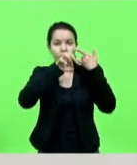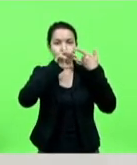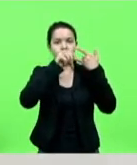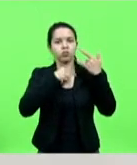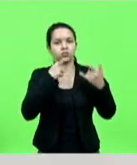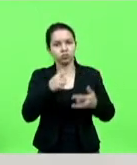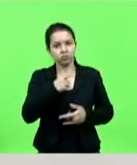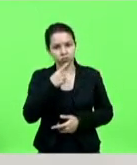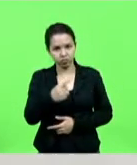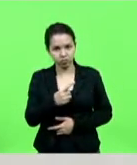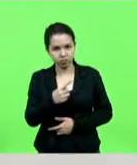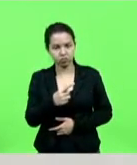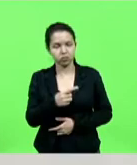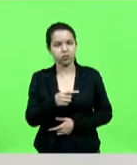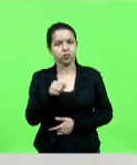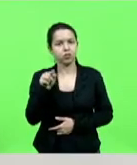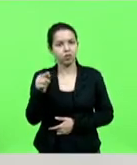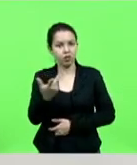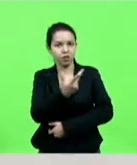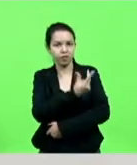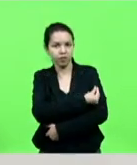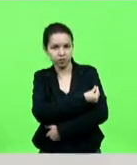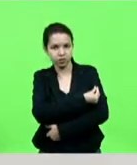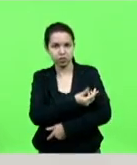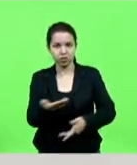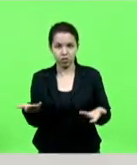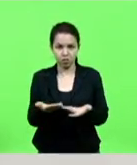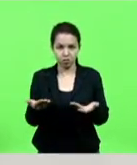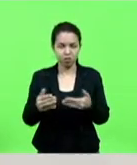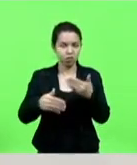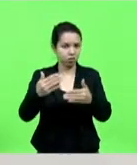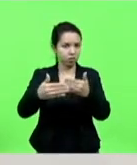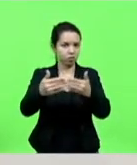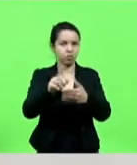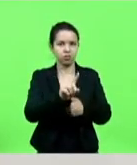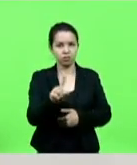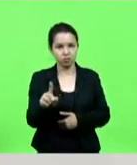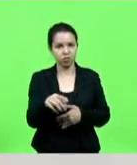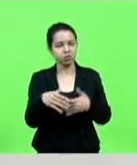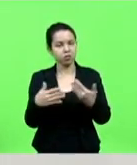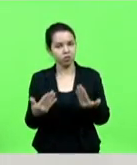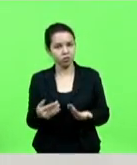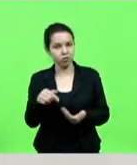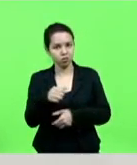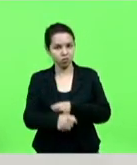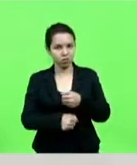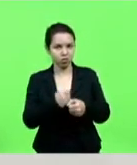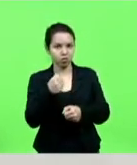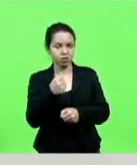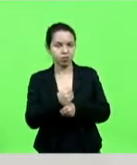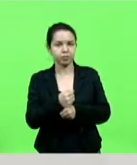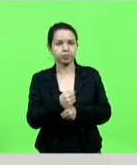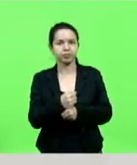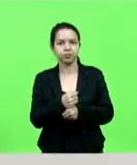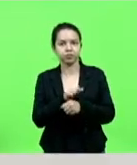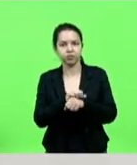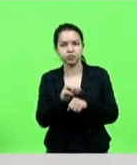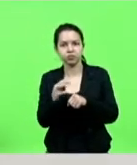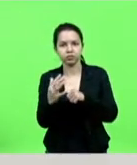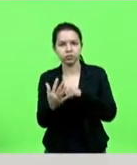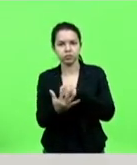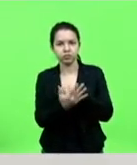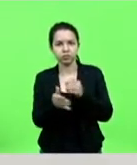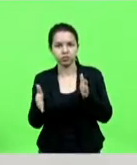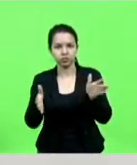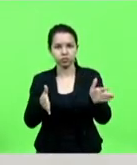ser vacinadas nem a curto, nem a médio prazo. Nesse ano de Covid, nesse momento de